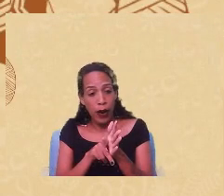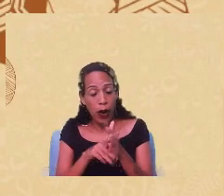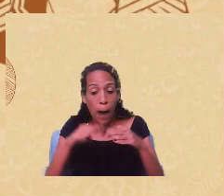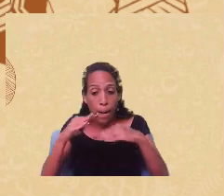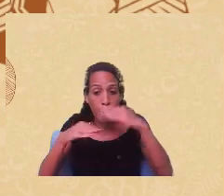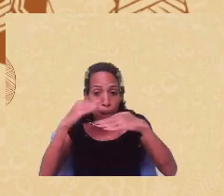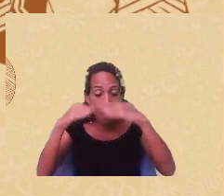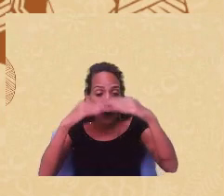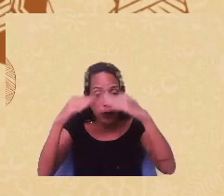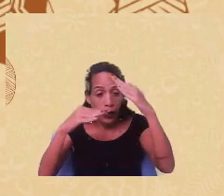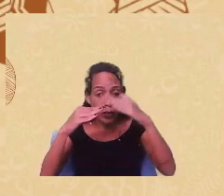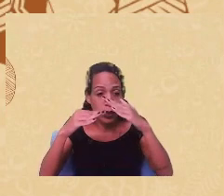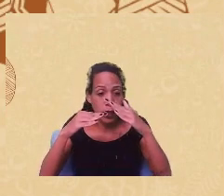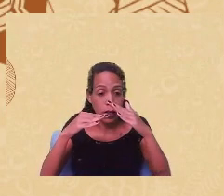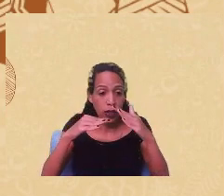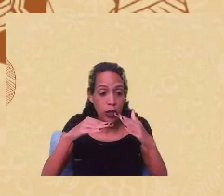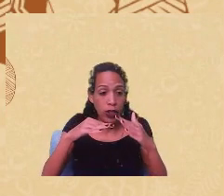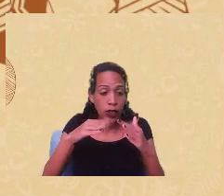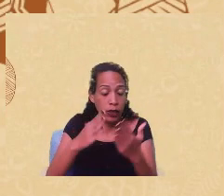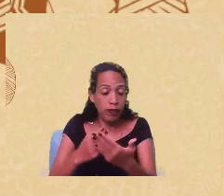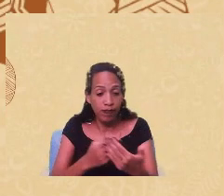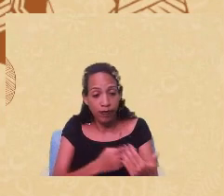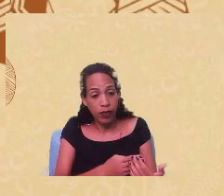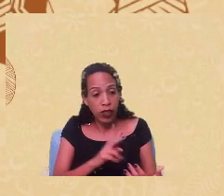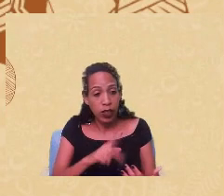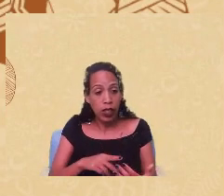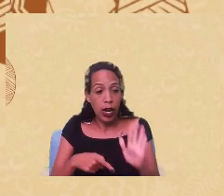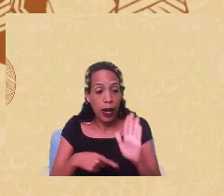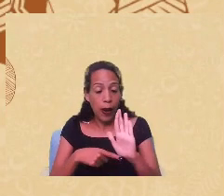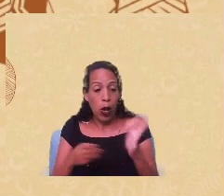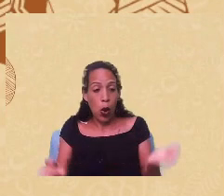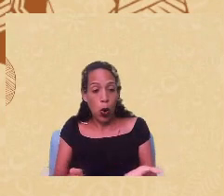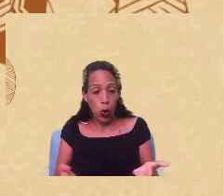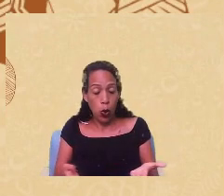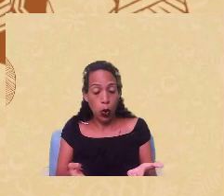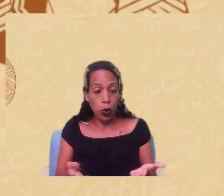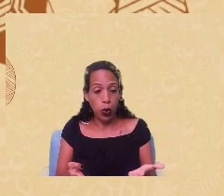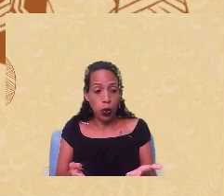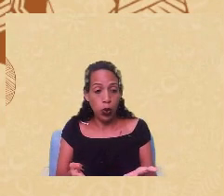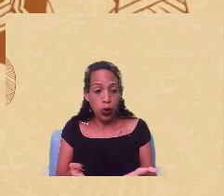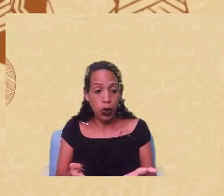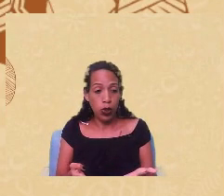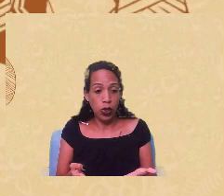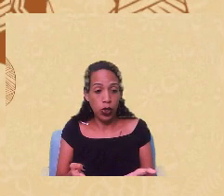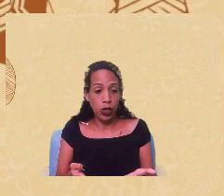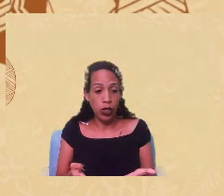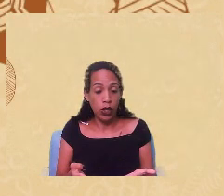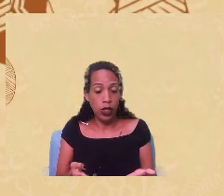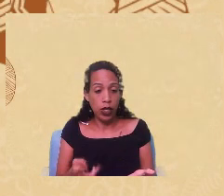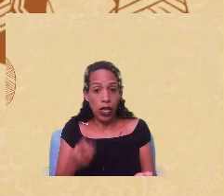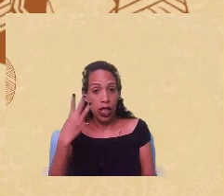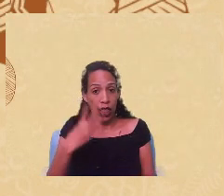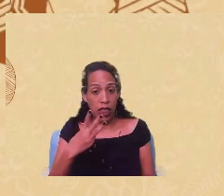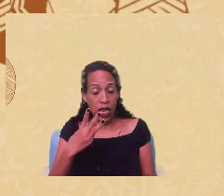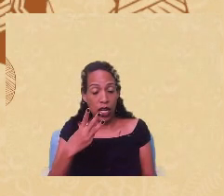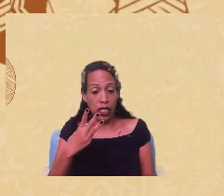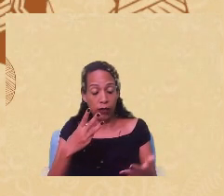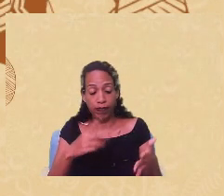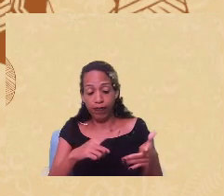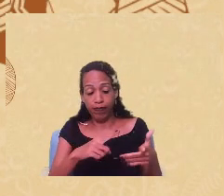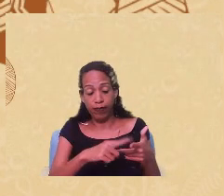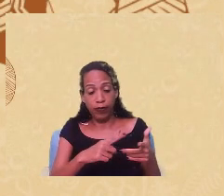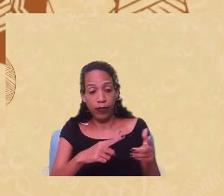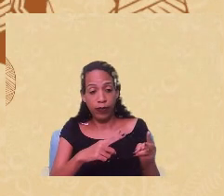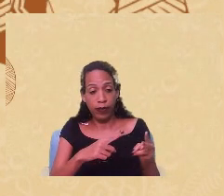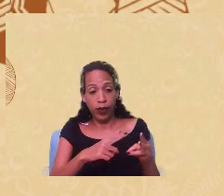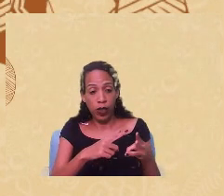de descolonização que a mesa de hoje reslumbra exige três aspectos e um dele